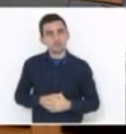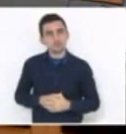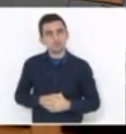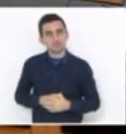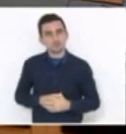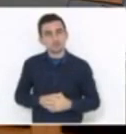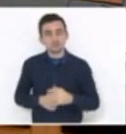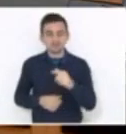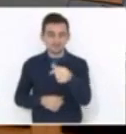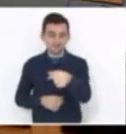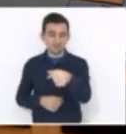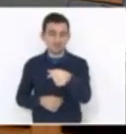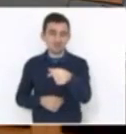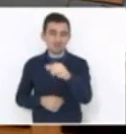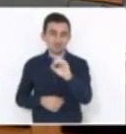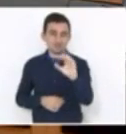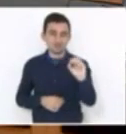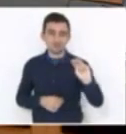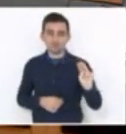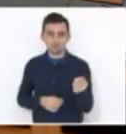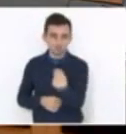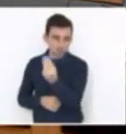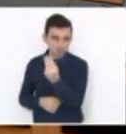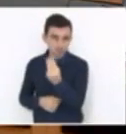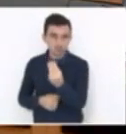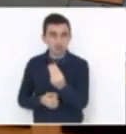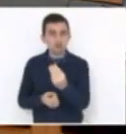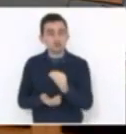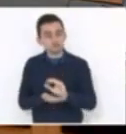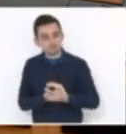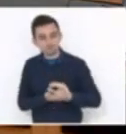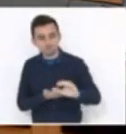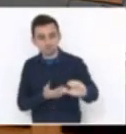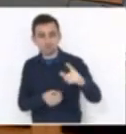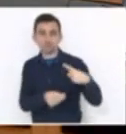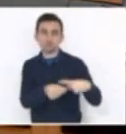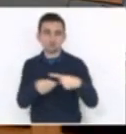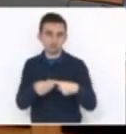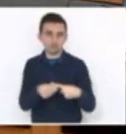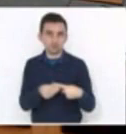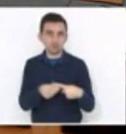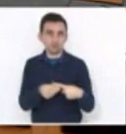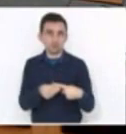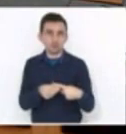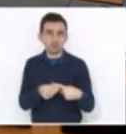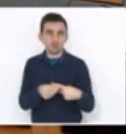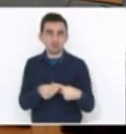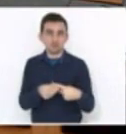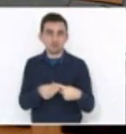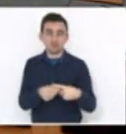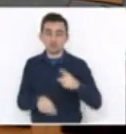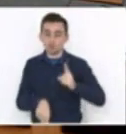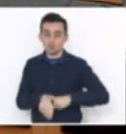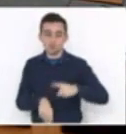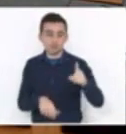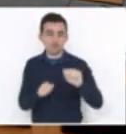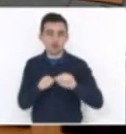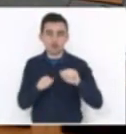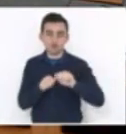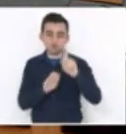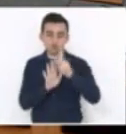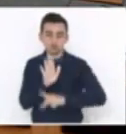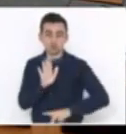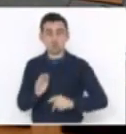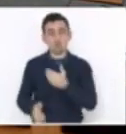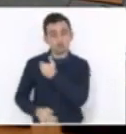R 700 milhões que vai ser destinado aos municípios, quando eles fazem os projetos, o governo do Estado